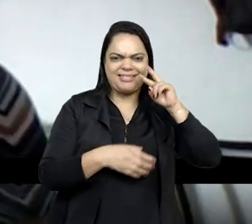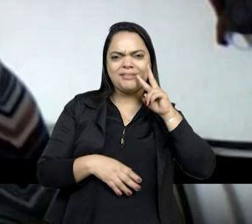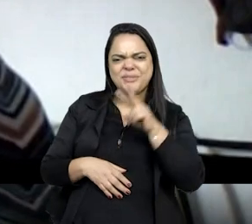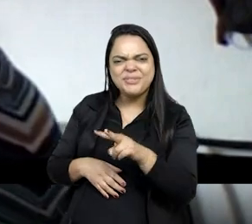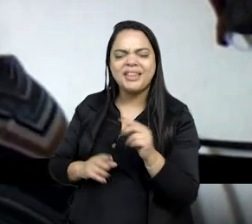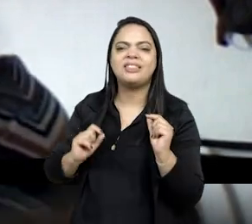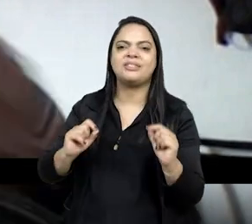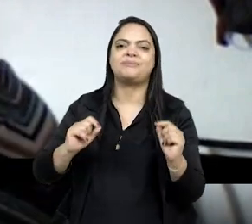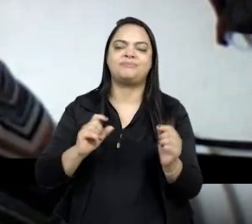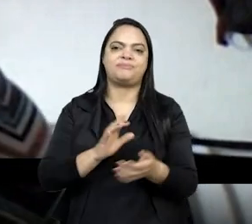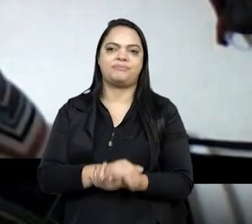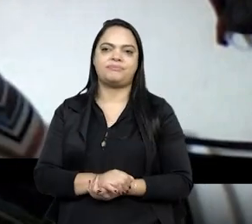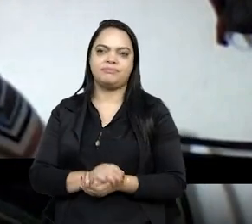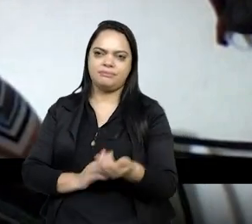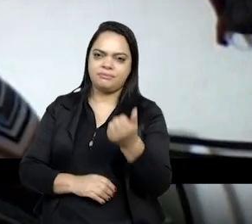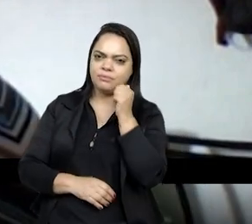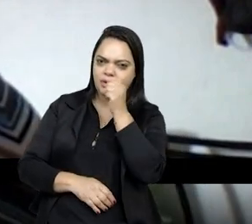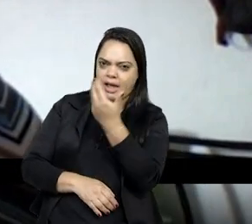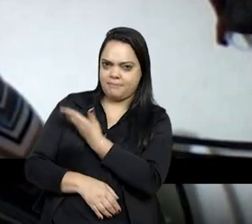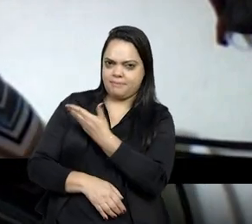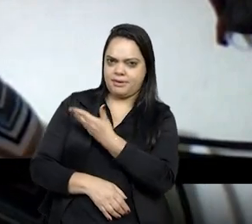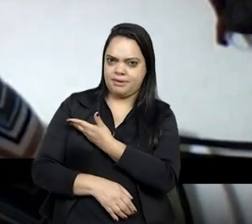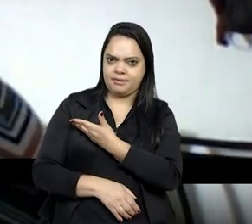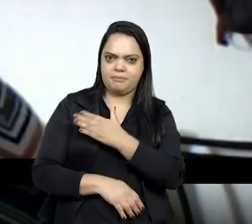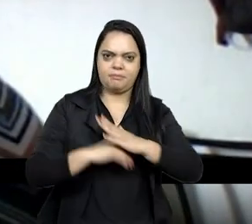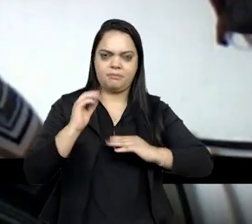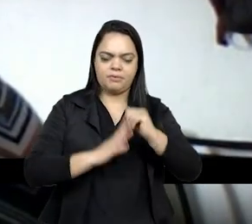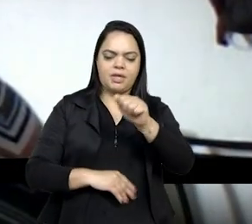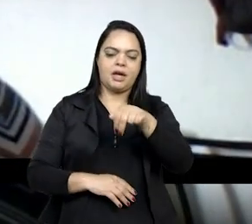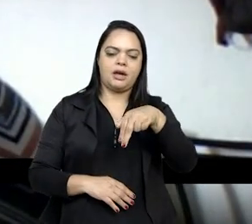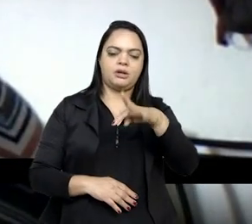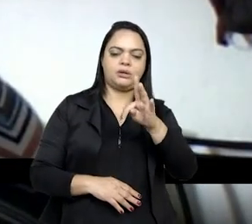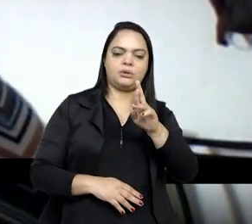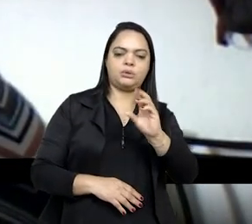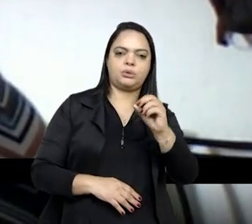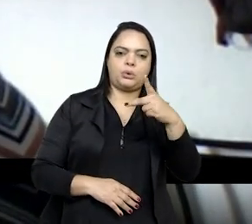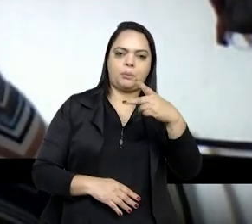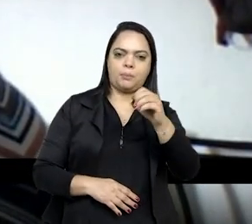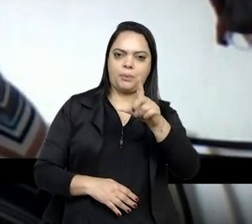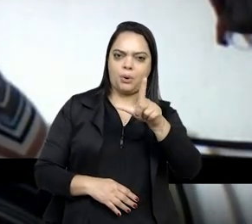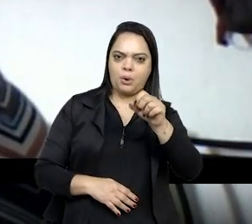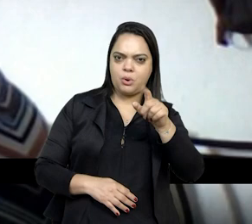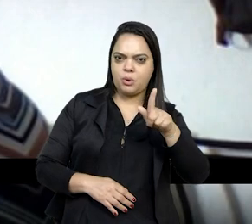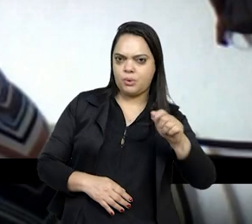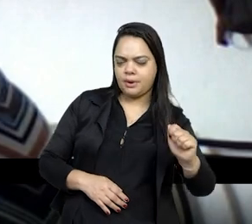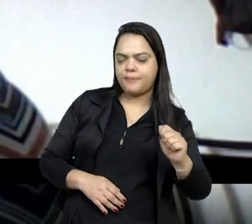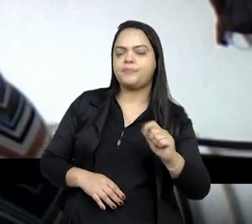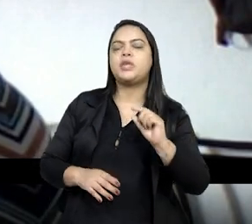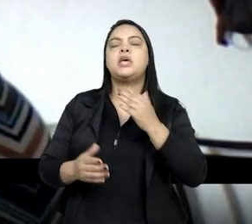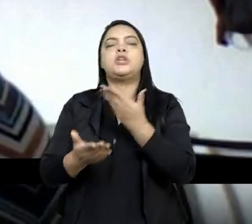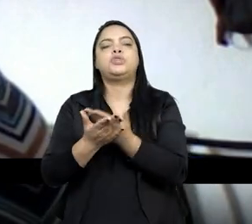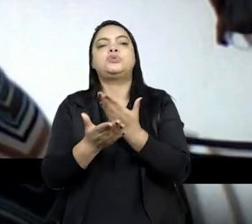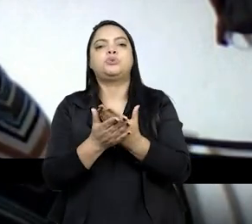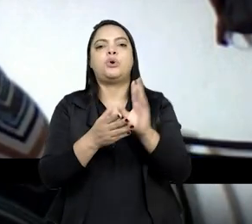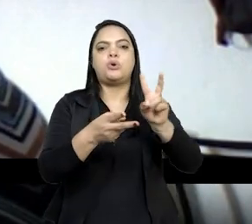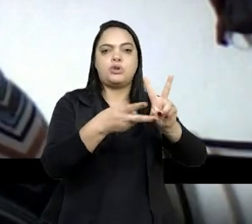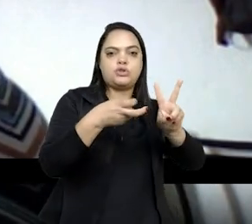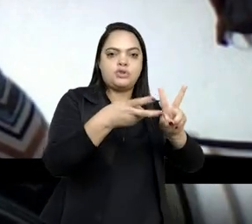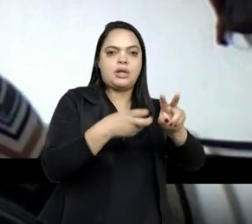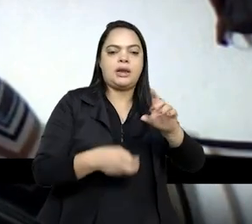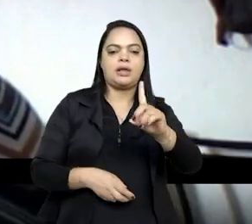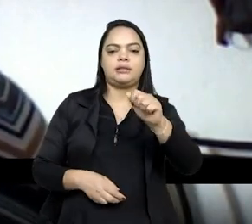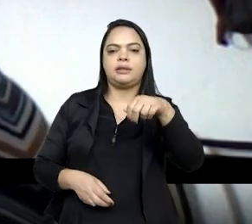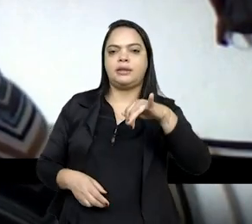até que uma colega que é antropóloga que estudou um grupo indígena, a Daniela Larcon, que ela produziu um